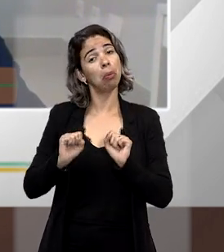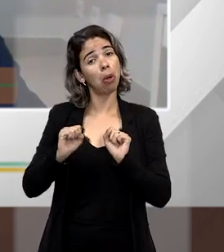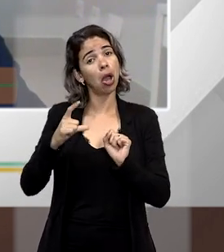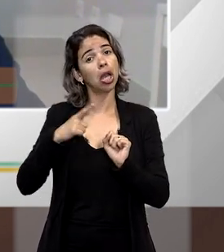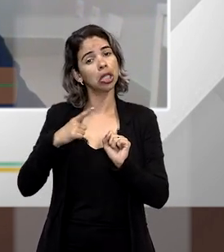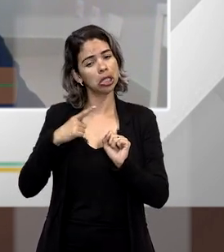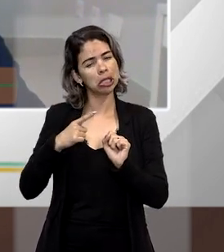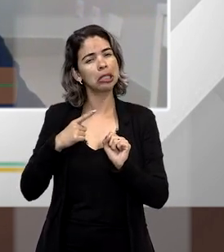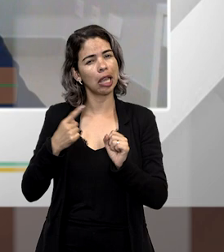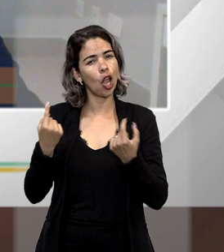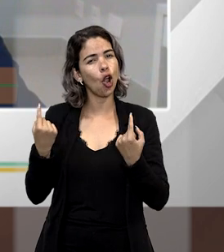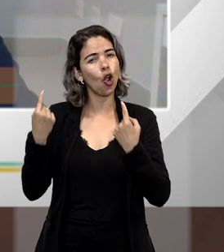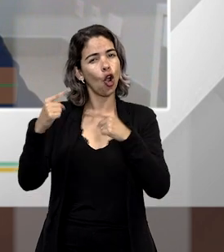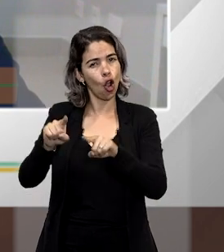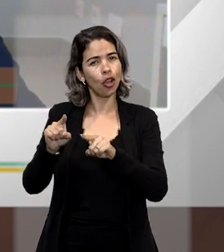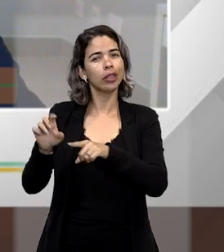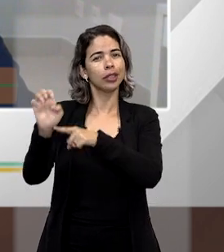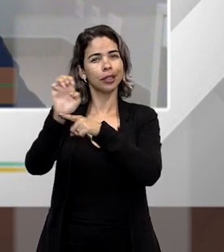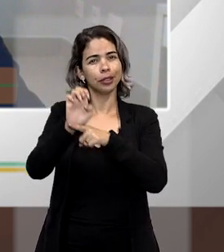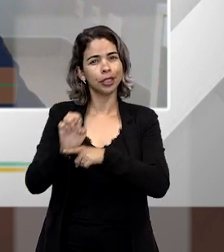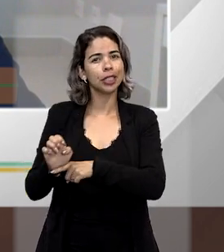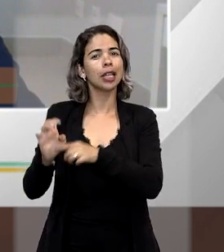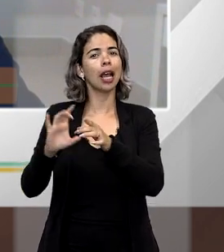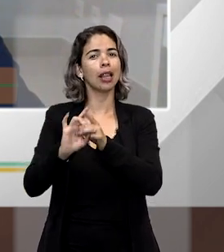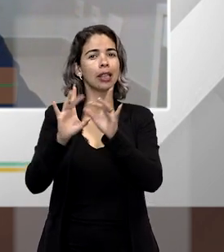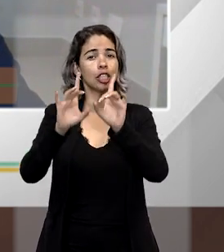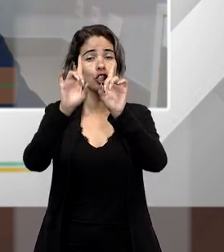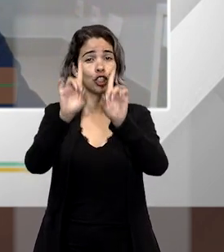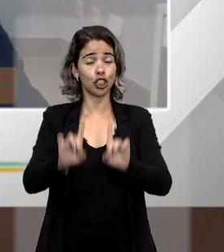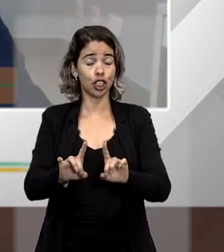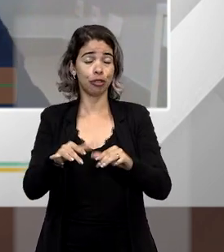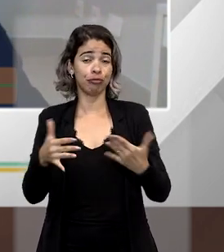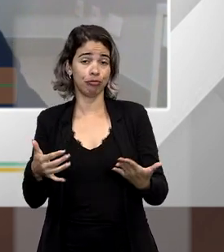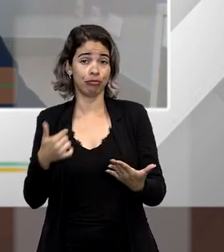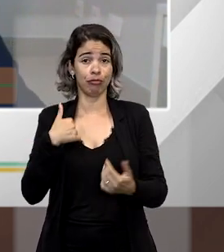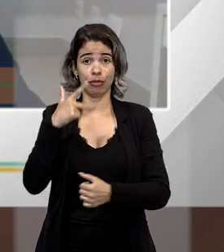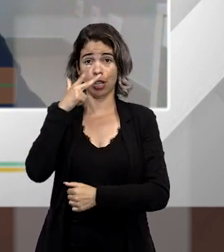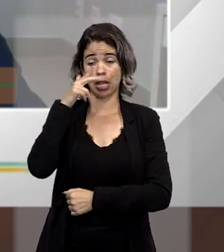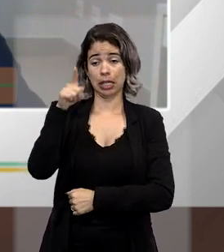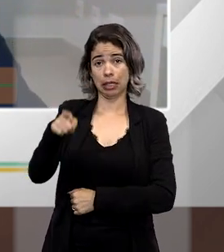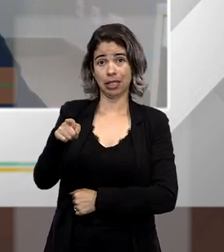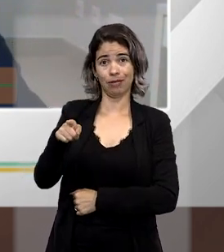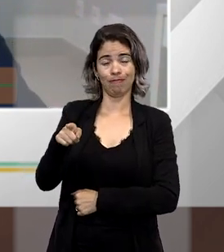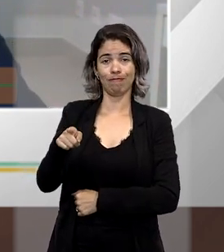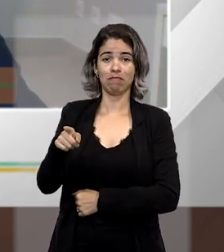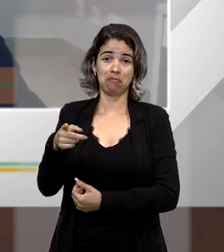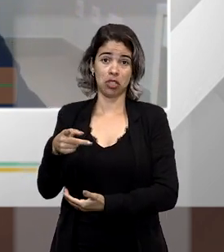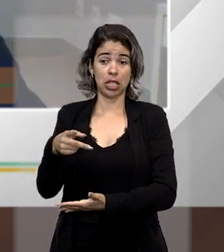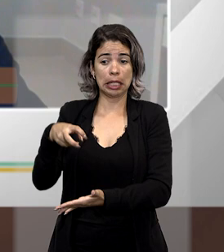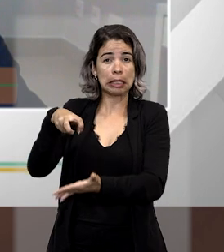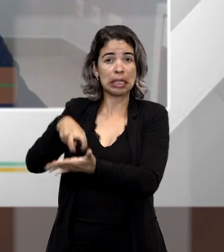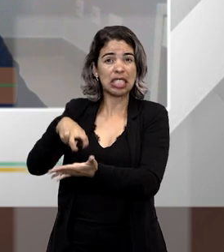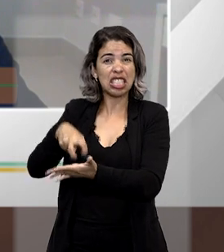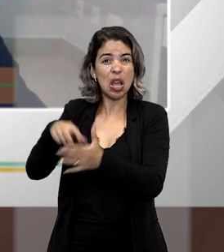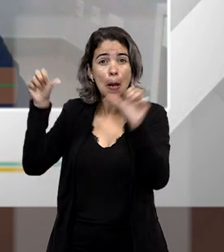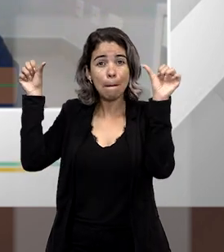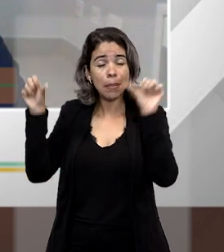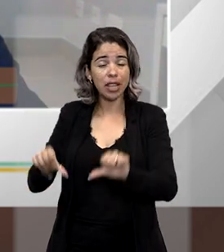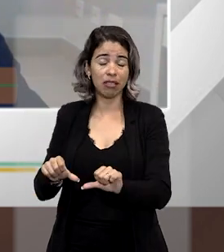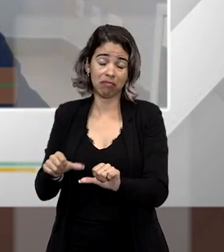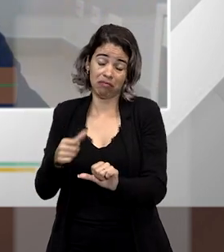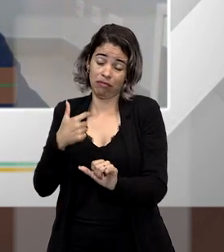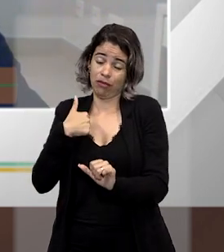levar à violação, ao Estado Democrático de Direito, então não me parece que seria a conduta a ser punida de forma mais